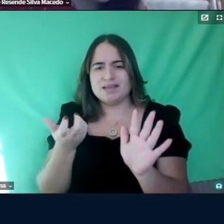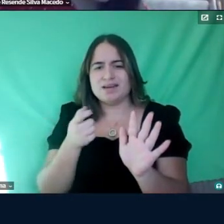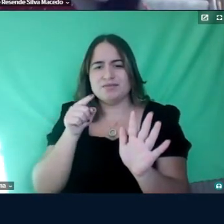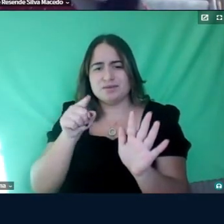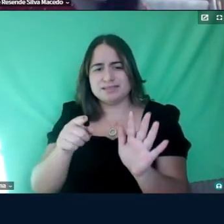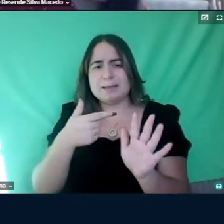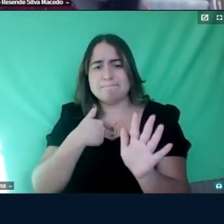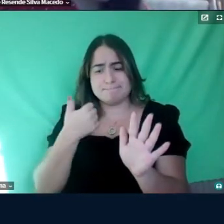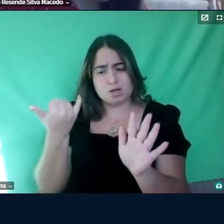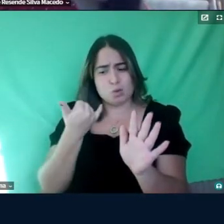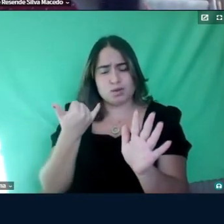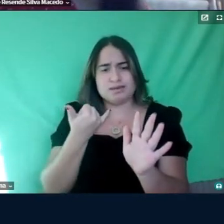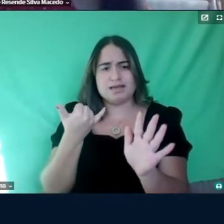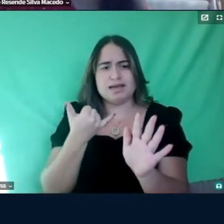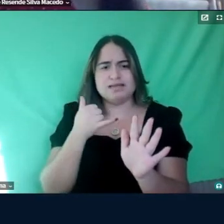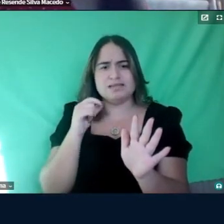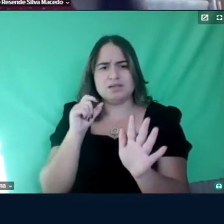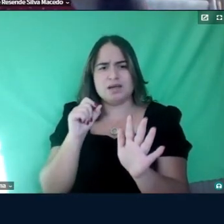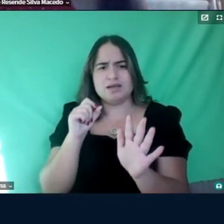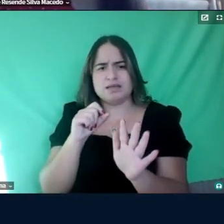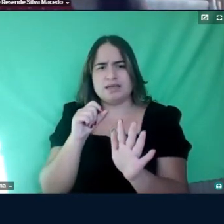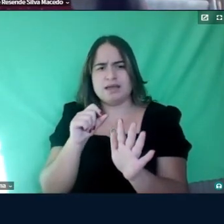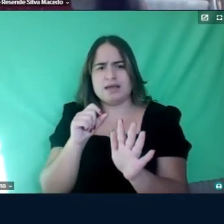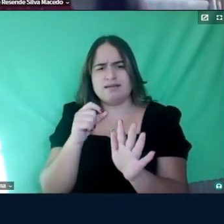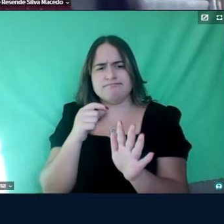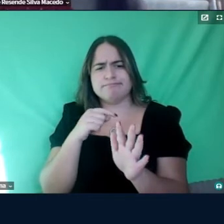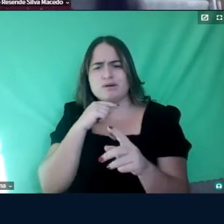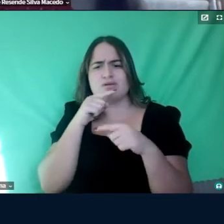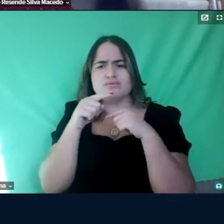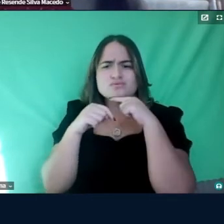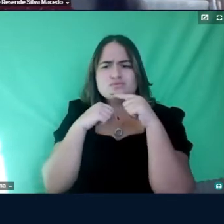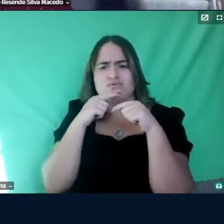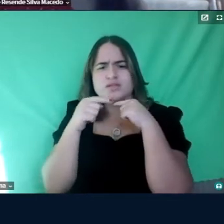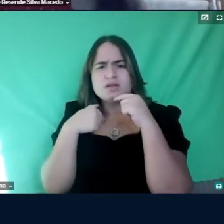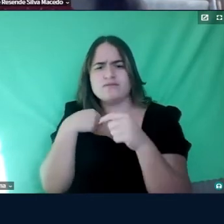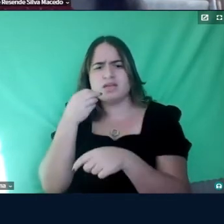contasse algumas coisas aqui que eu fiquei tentando